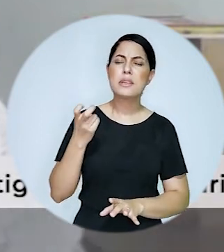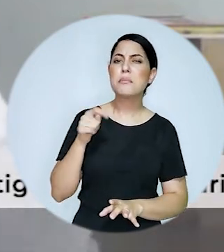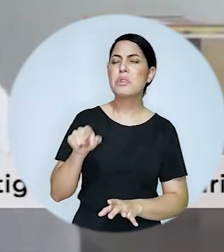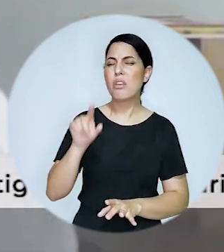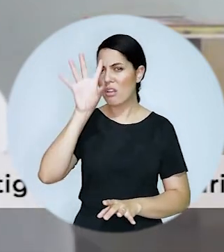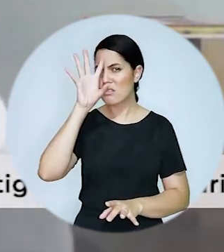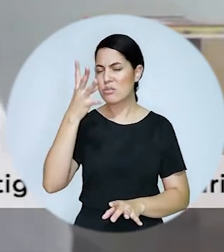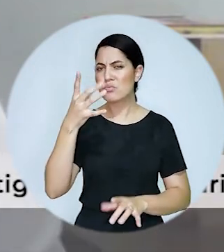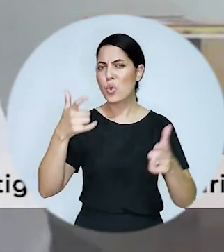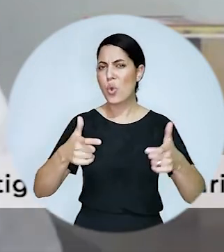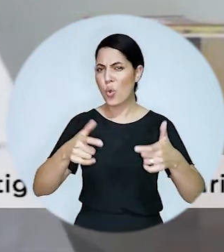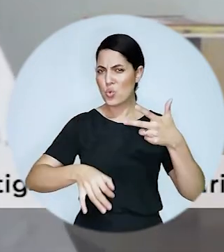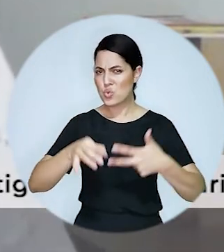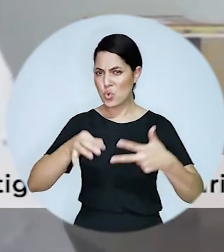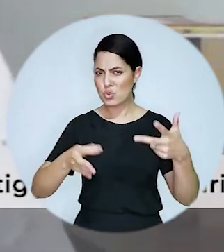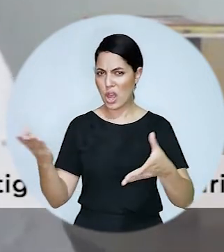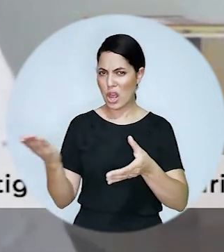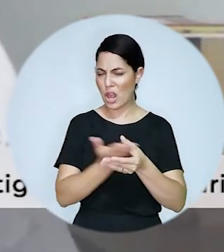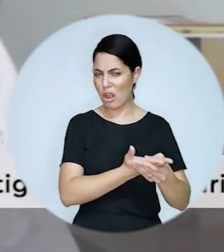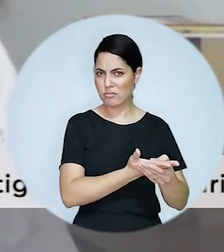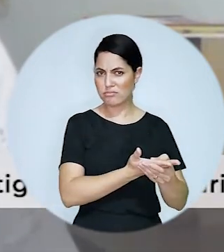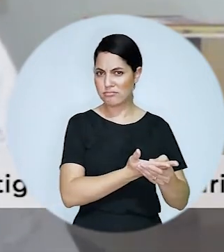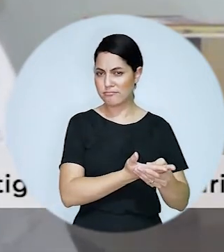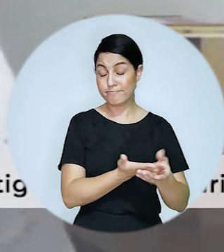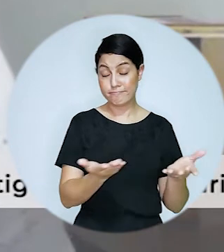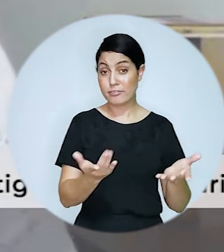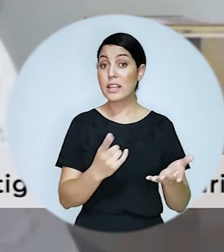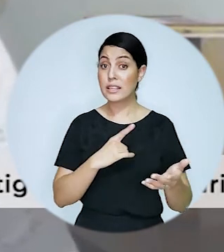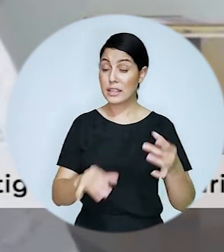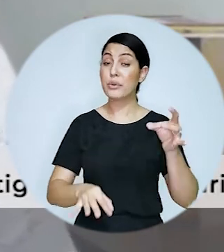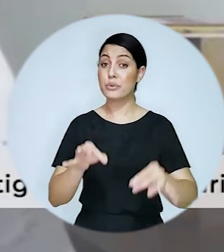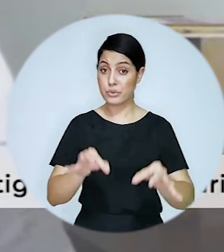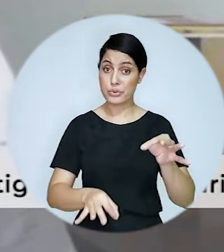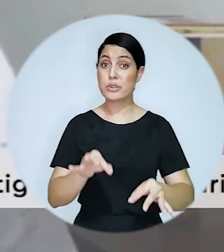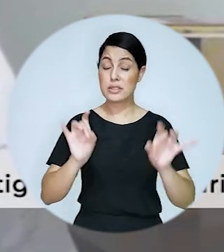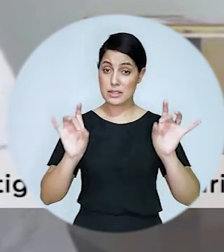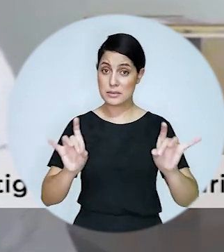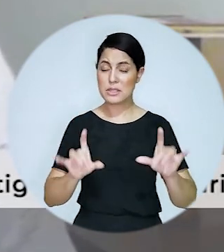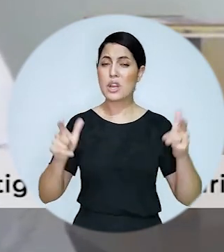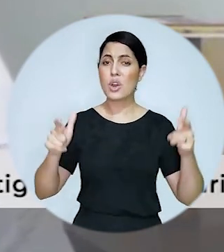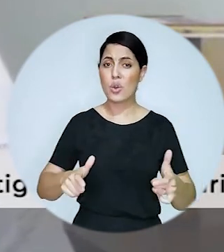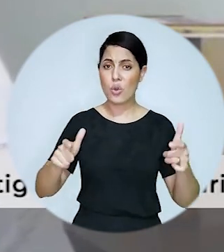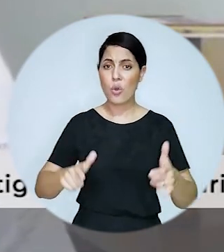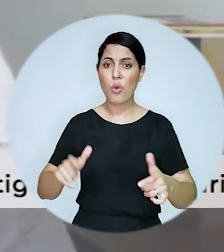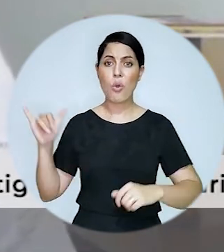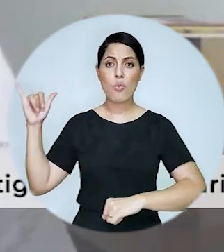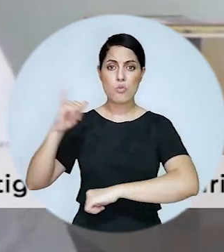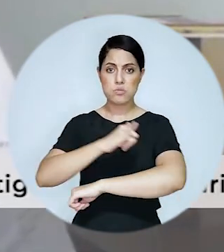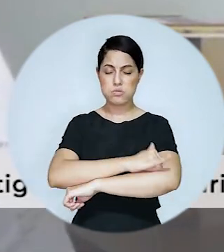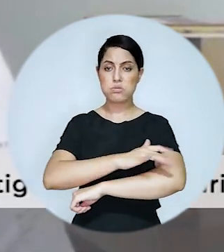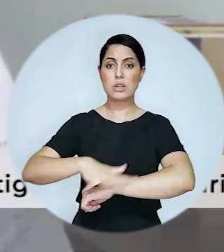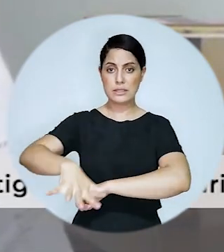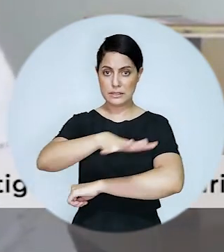solução perante o judiciário já com a implantação dos juizados especiais nos aeroportos e